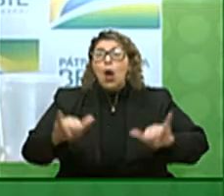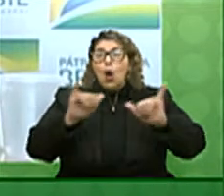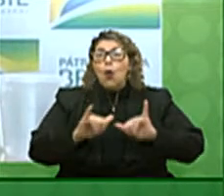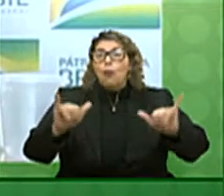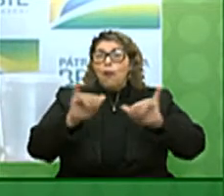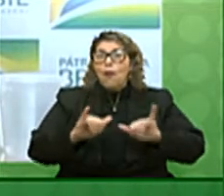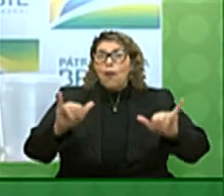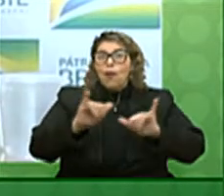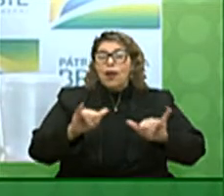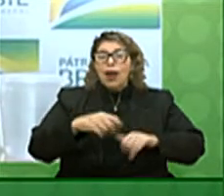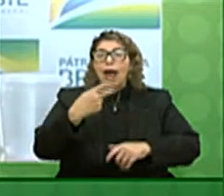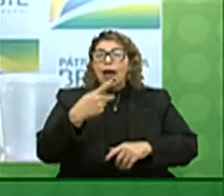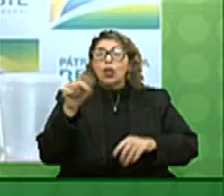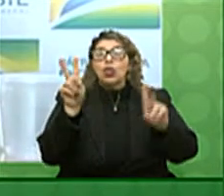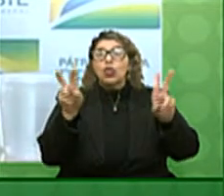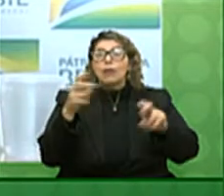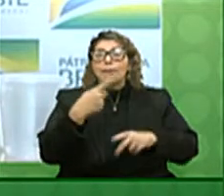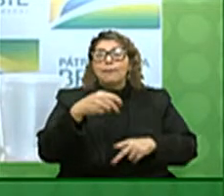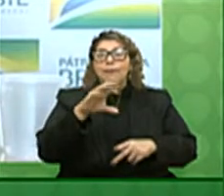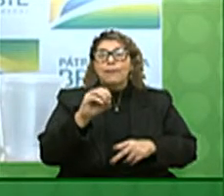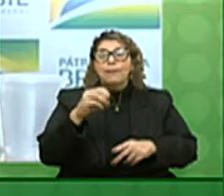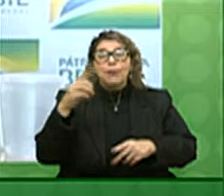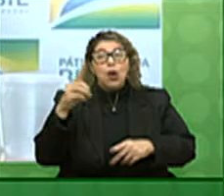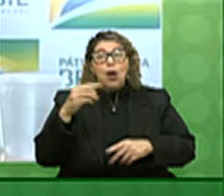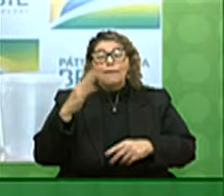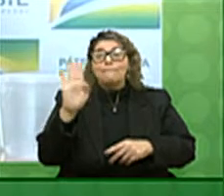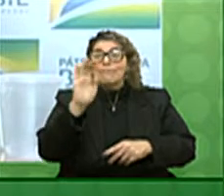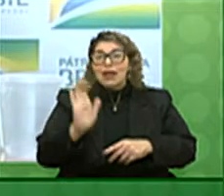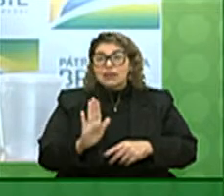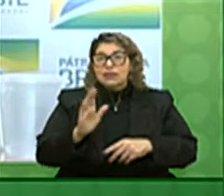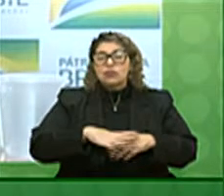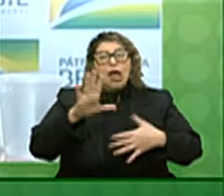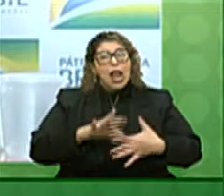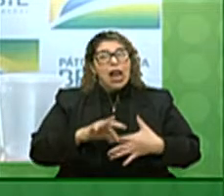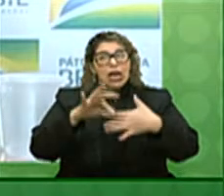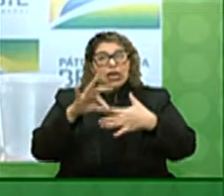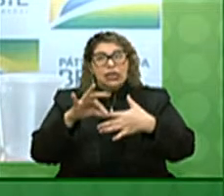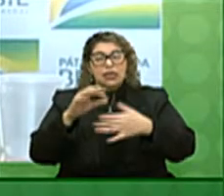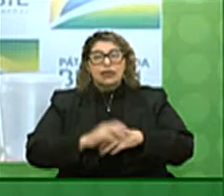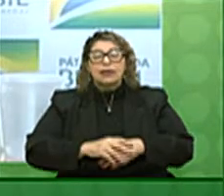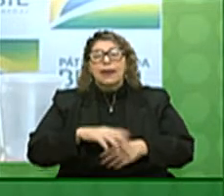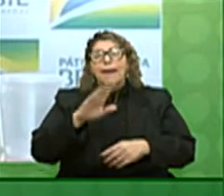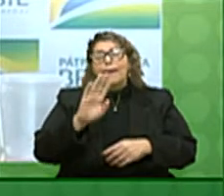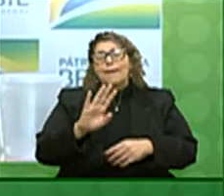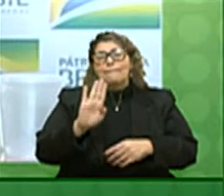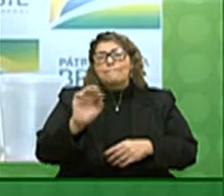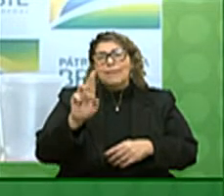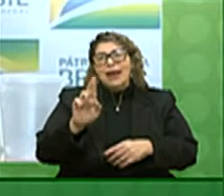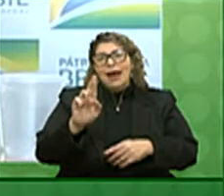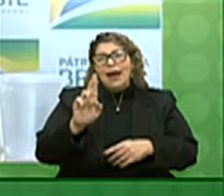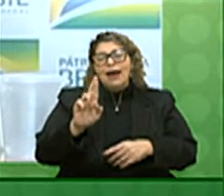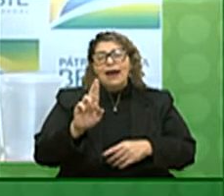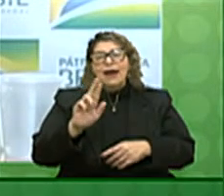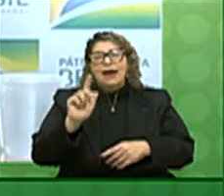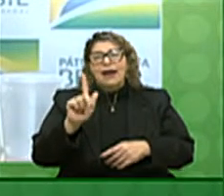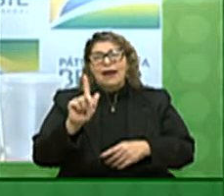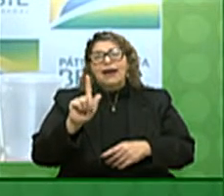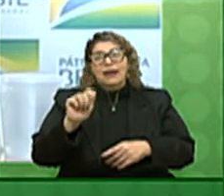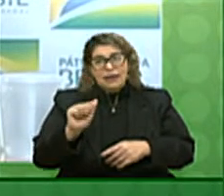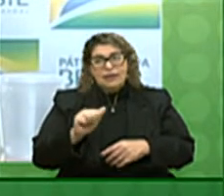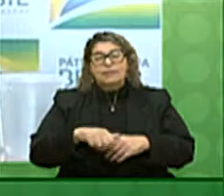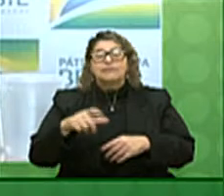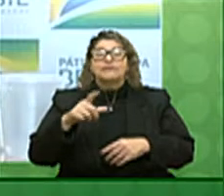ProBrasil liderado pelo ministro Braga Neto da Casa Civil no sentido de